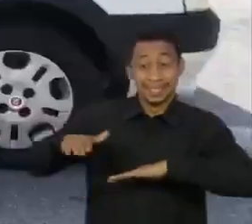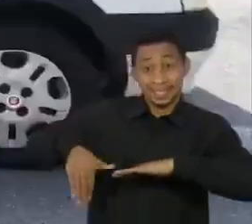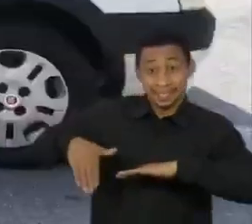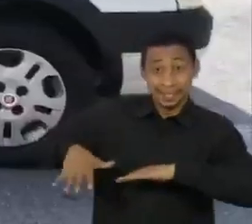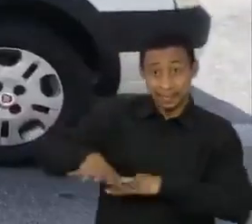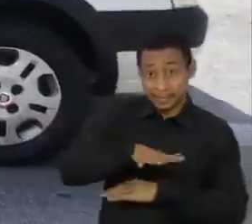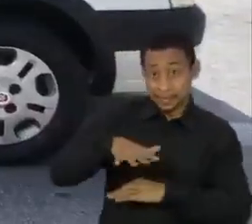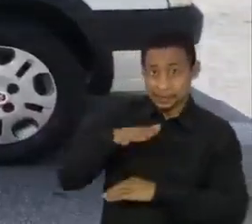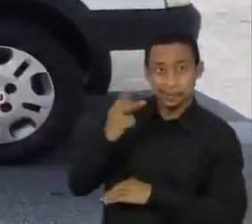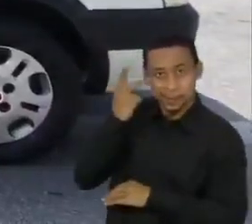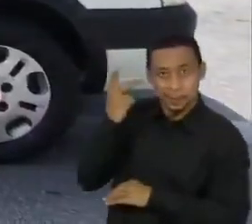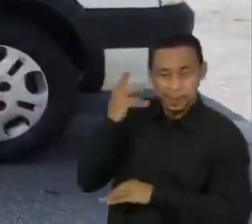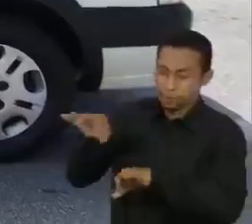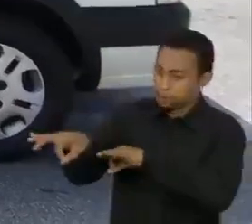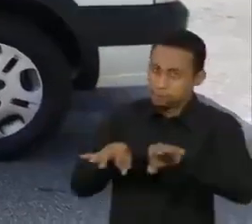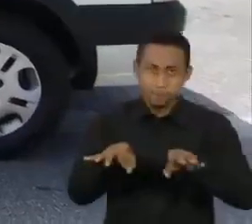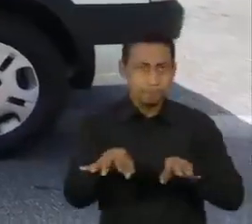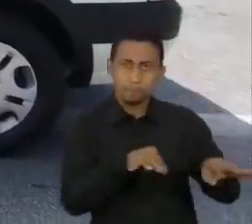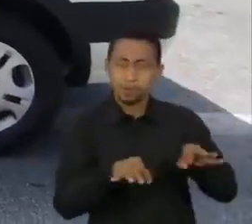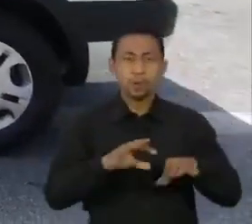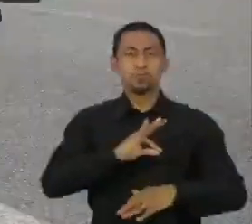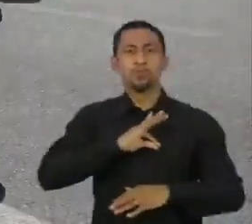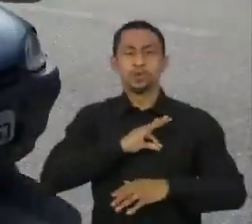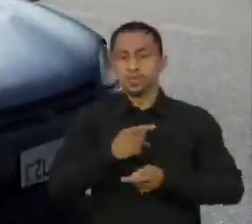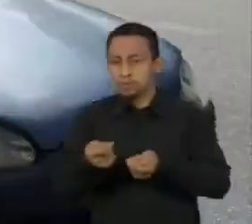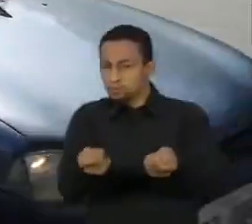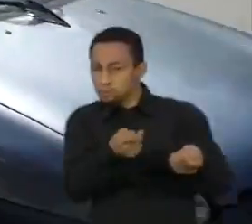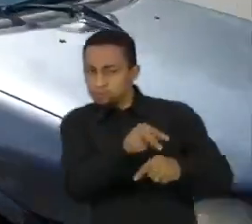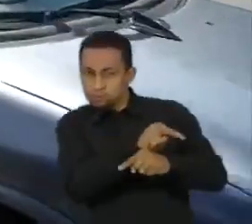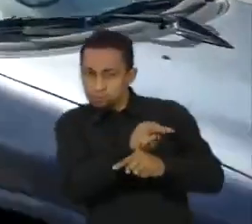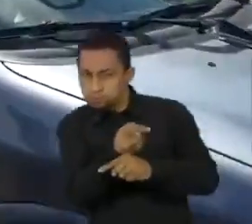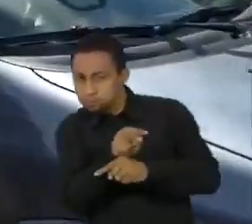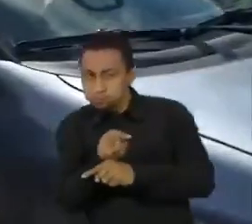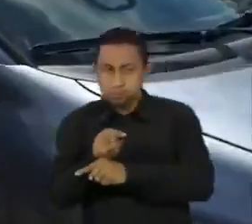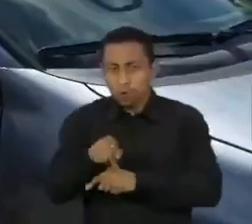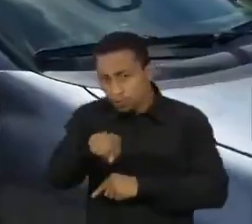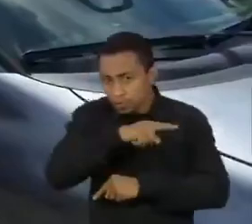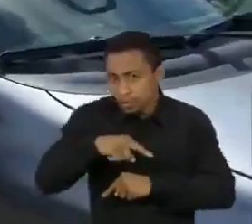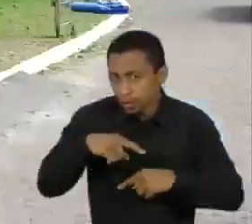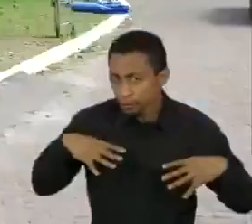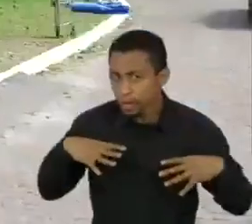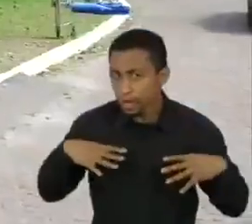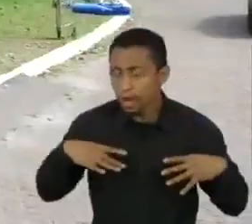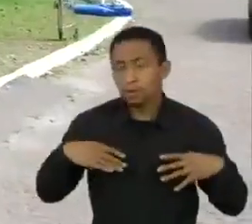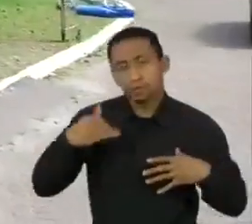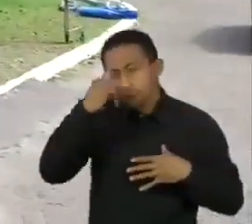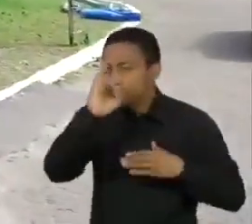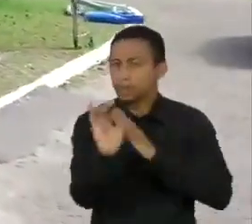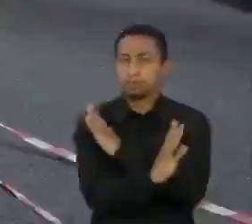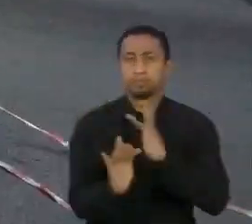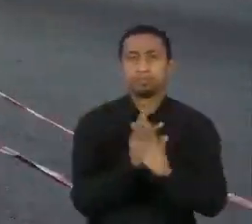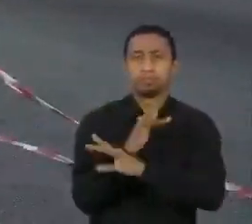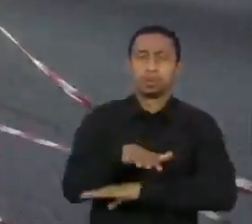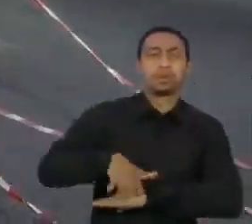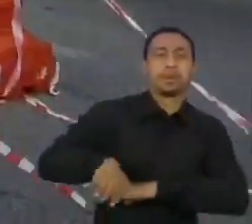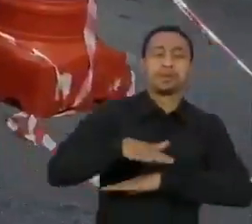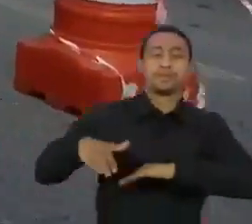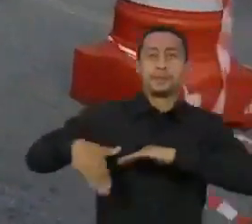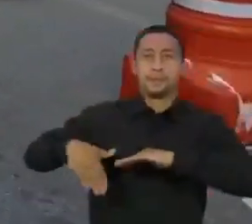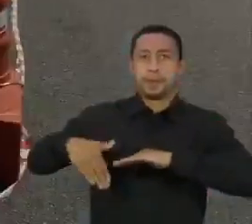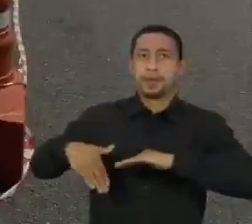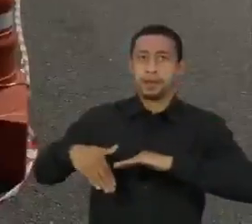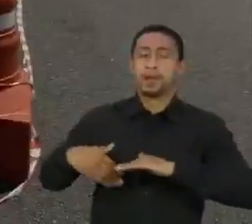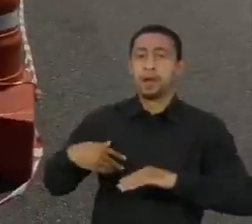sanitárias foram montadas para evitar que as pessoas que têm folga hoje se aglomerem na praia. Os pontos de contenção foram